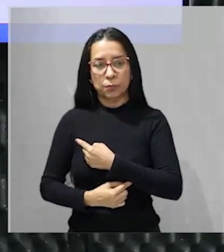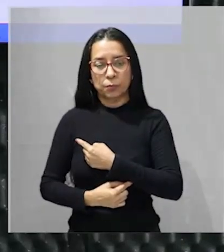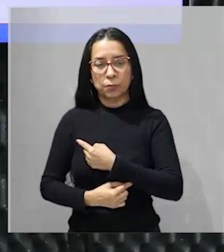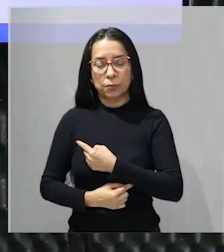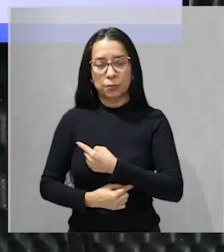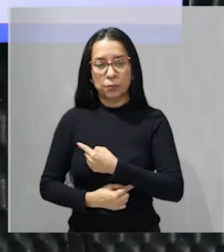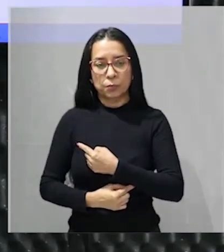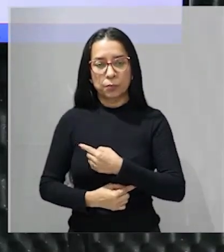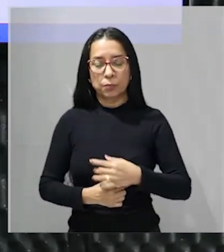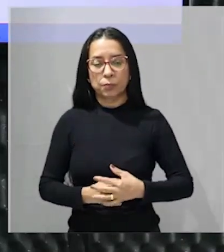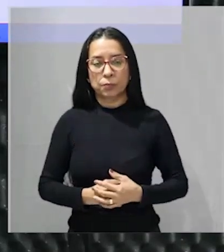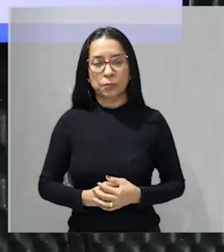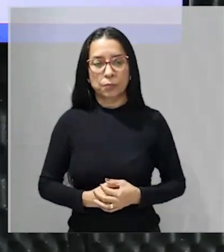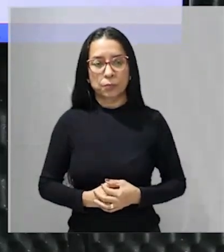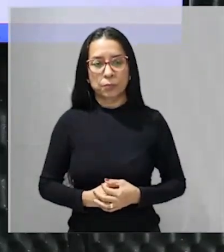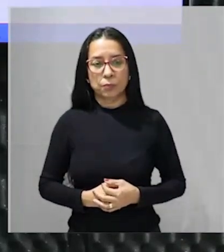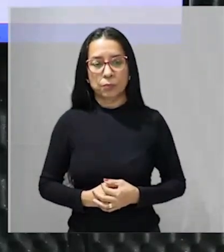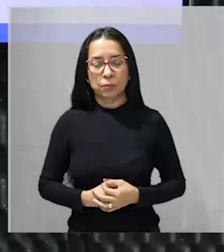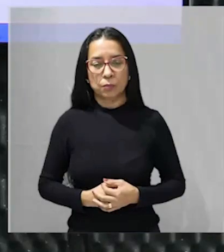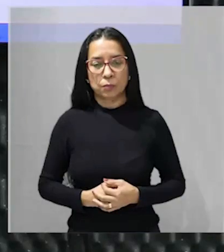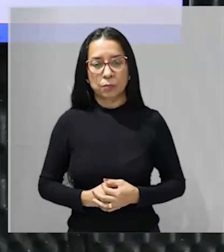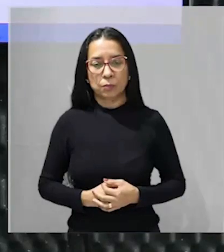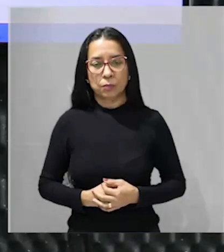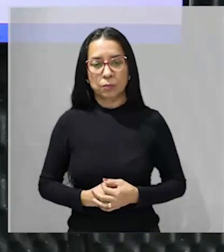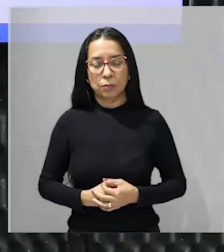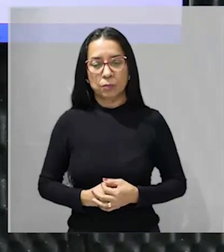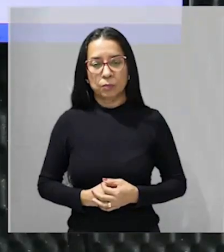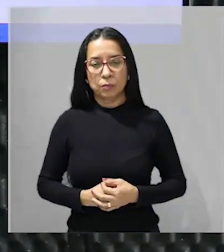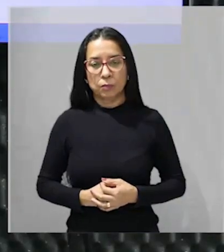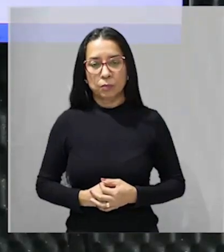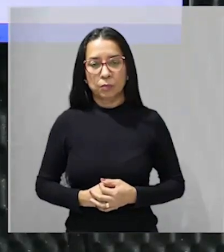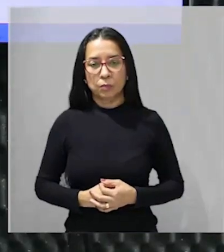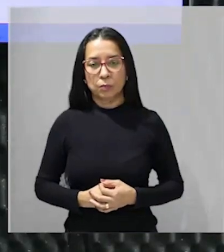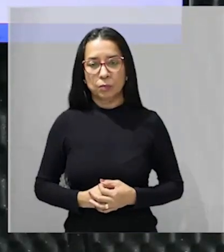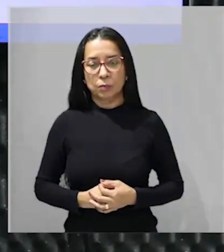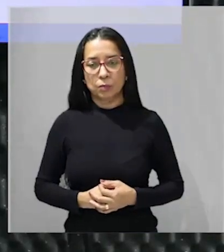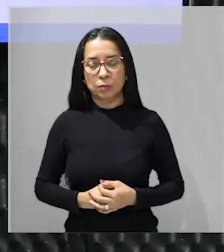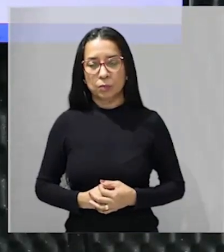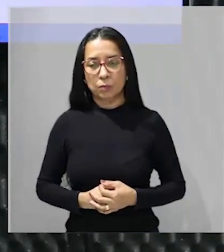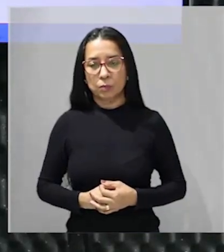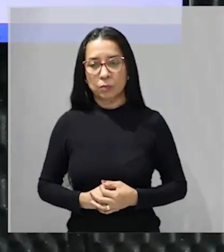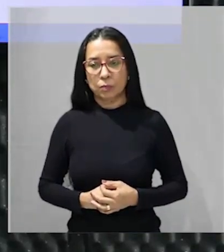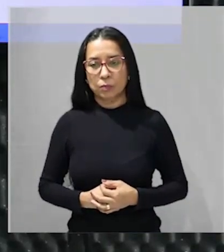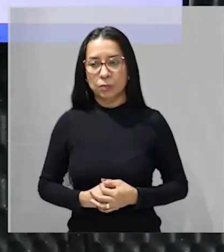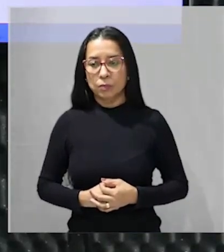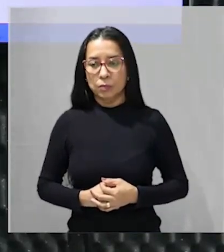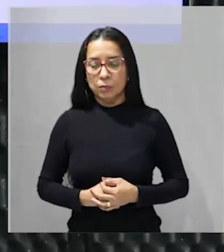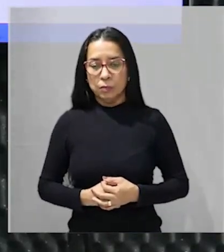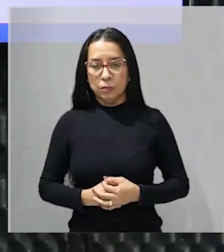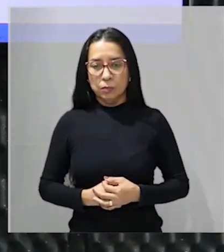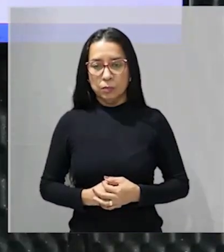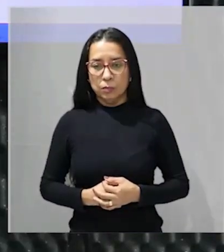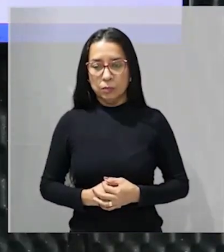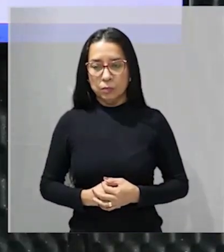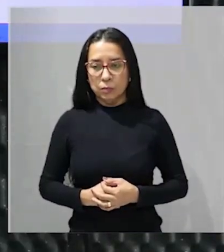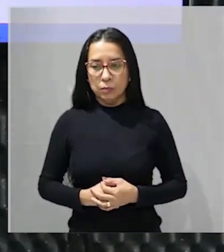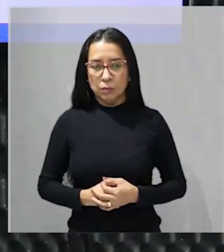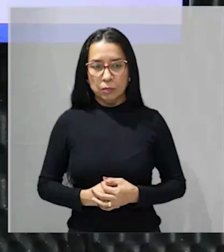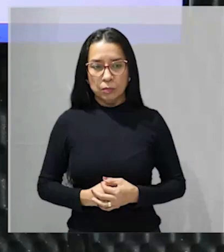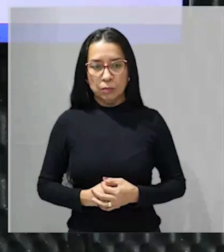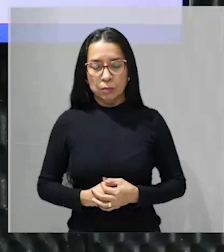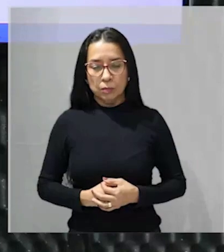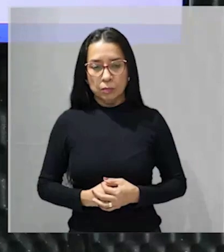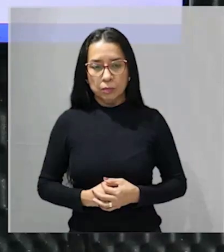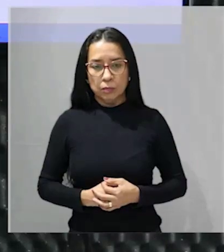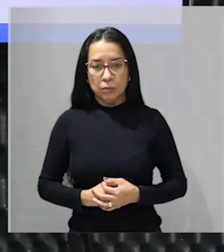seja do Norte e tornaram-se eleitores inclusive Lincoln planejava assegurar escolaridade